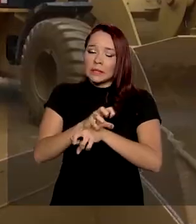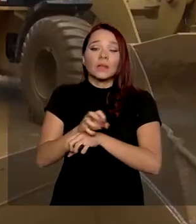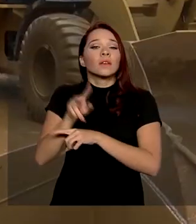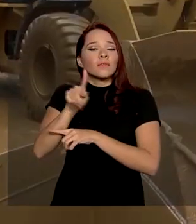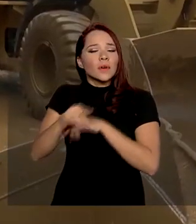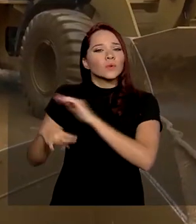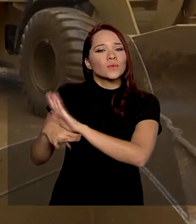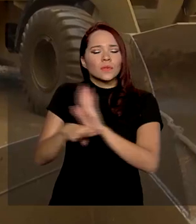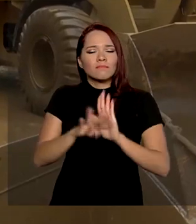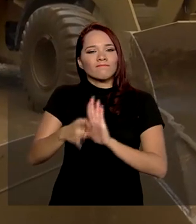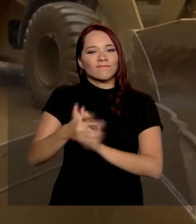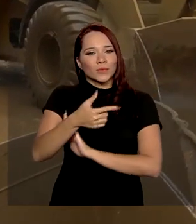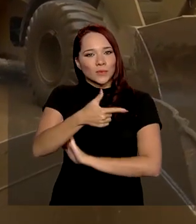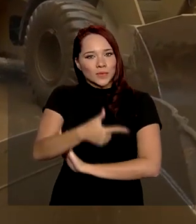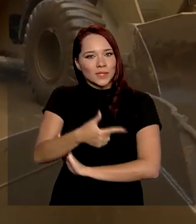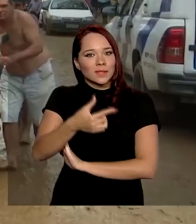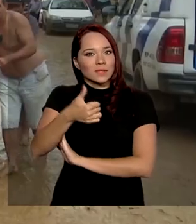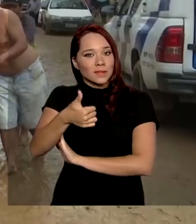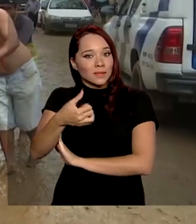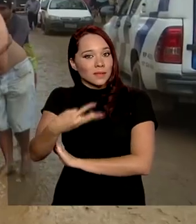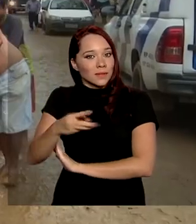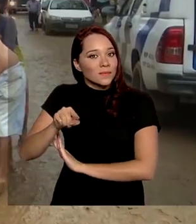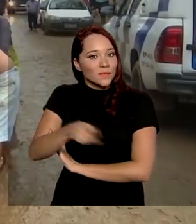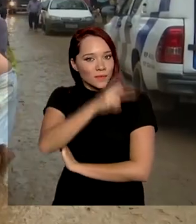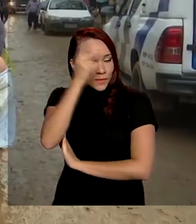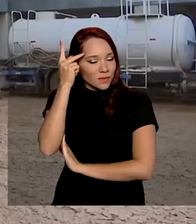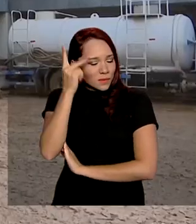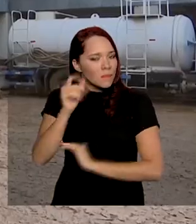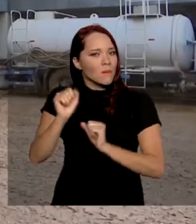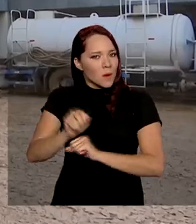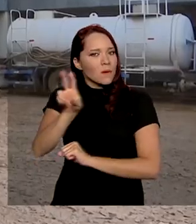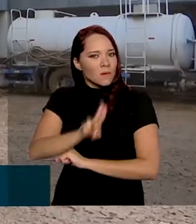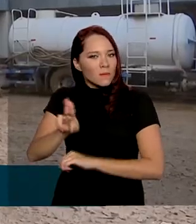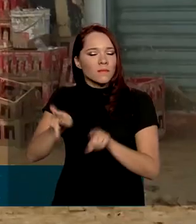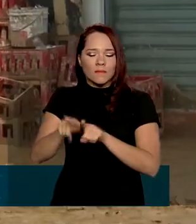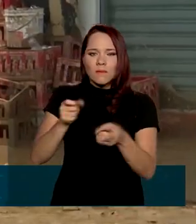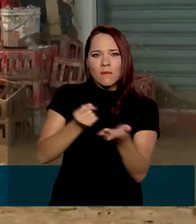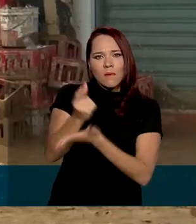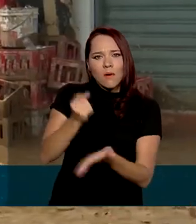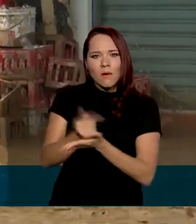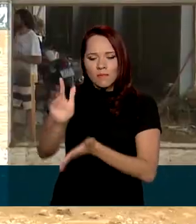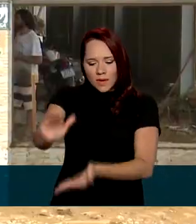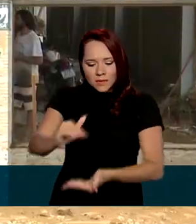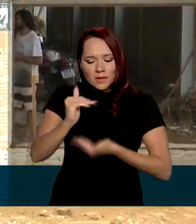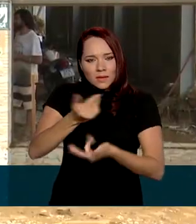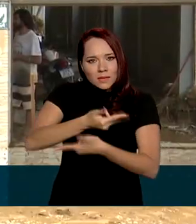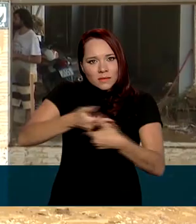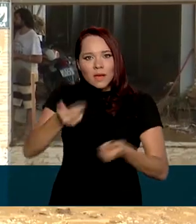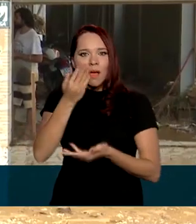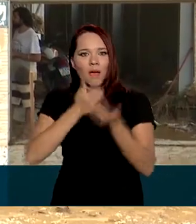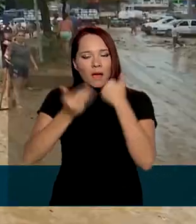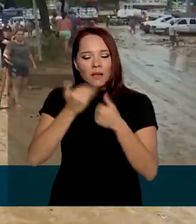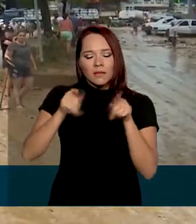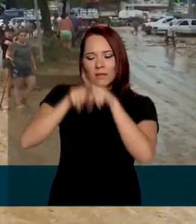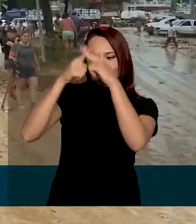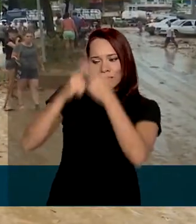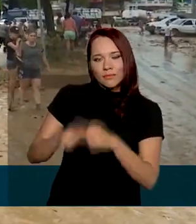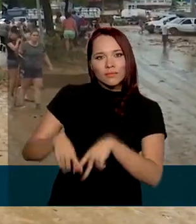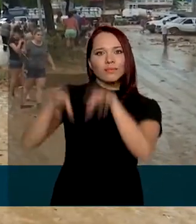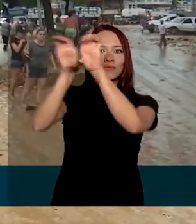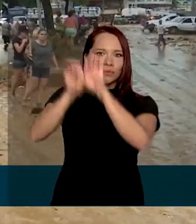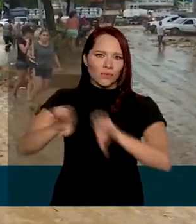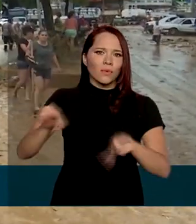cerca de 213 mil pessoas e poderão ser utilizados para a compra de cestas básicas e reparo de estruturas